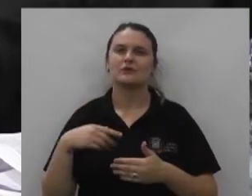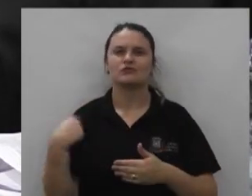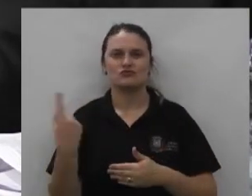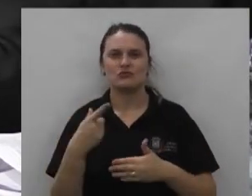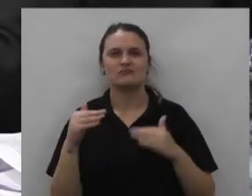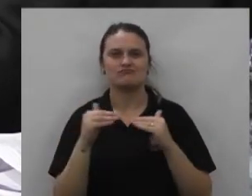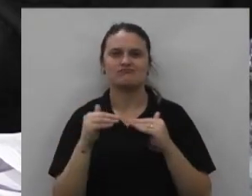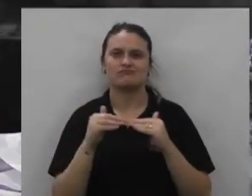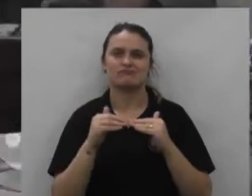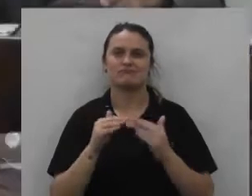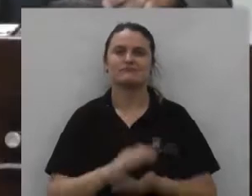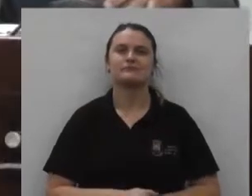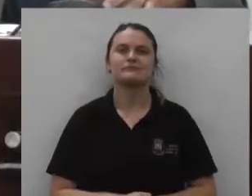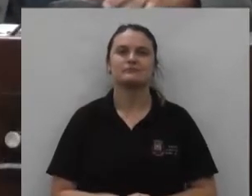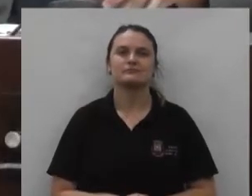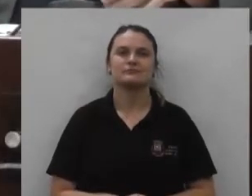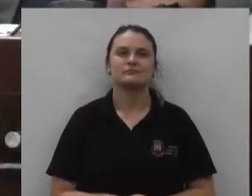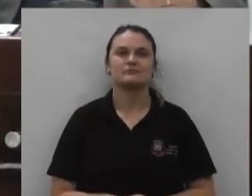nosso parecer favorável